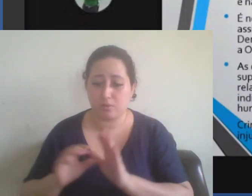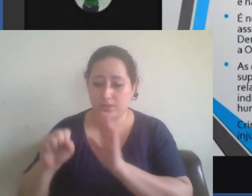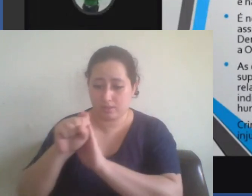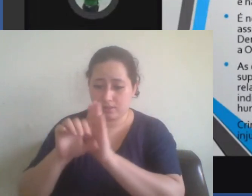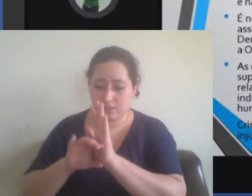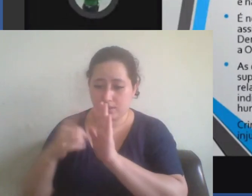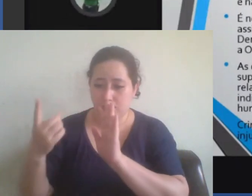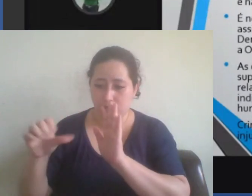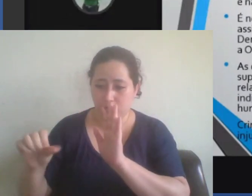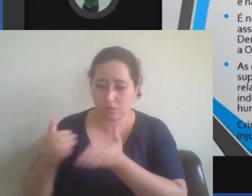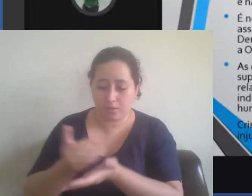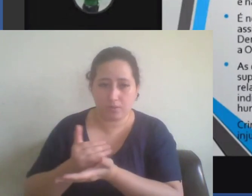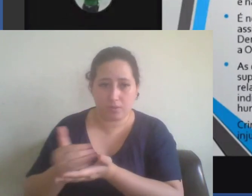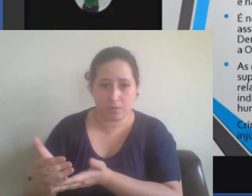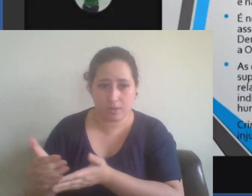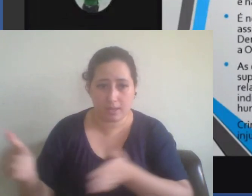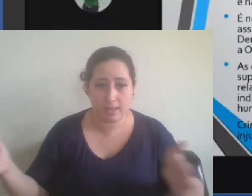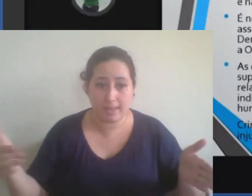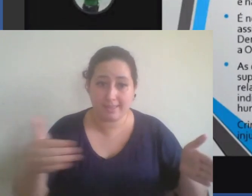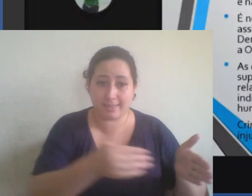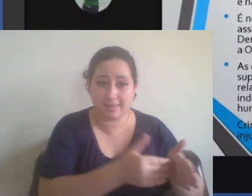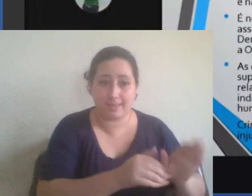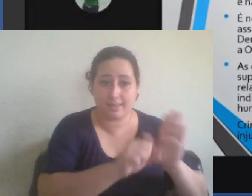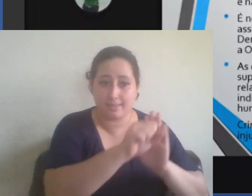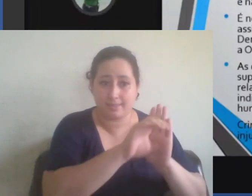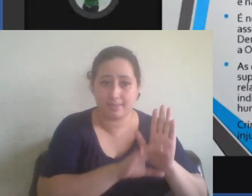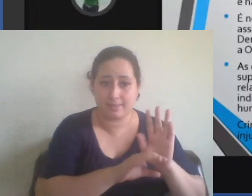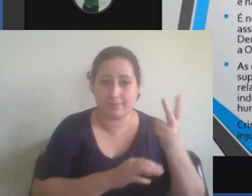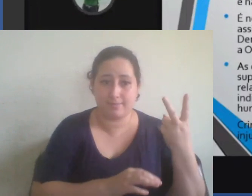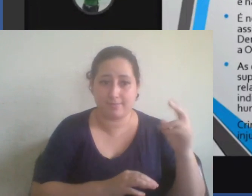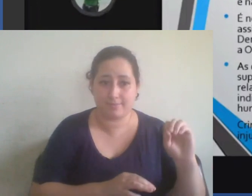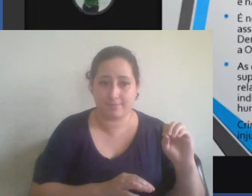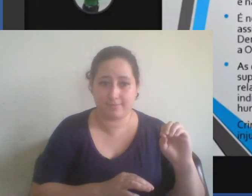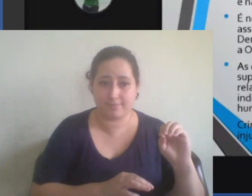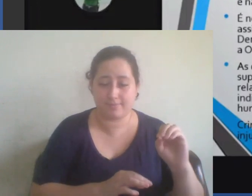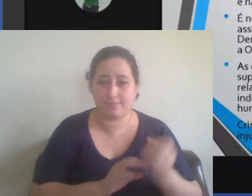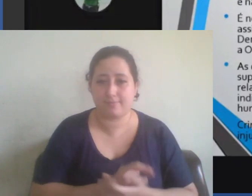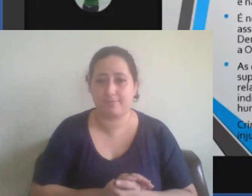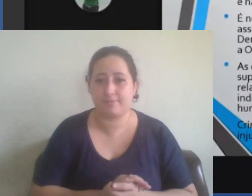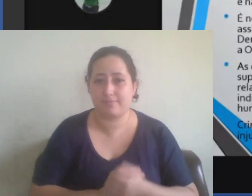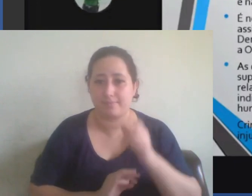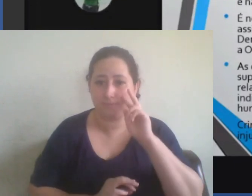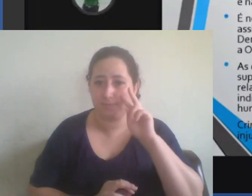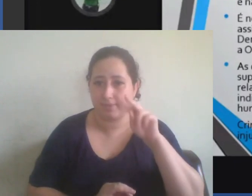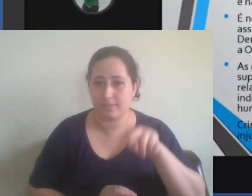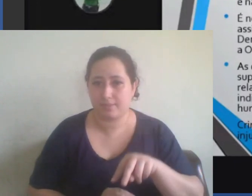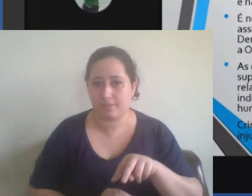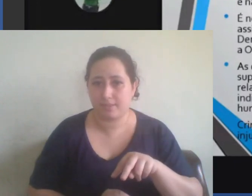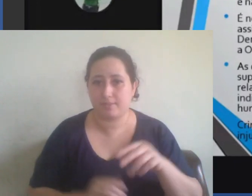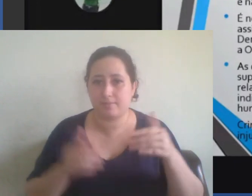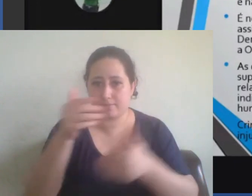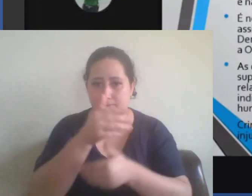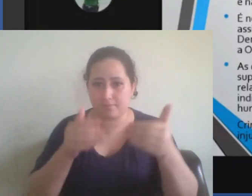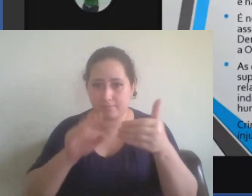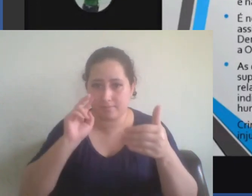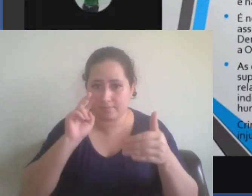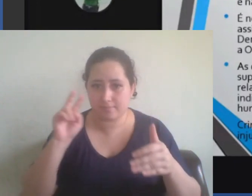Eu gostaria que vocês olhassem bem esse slide